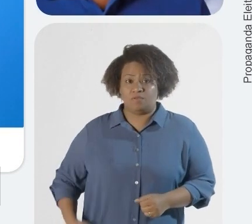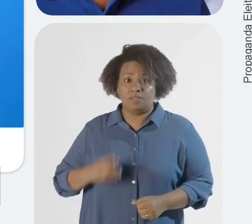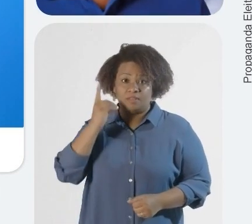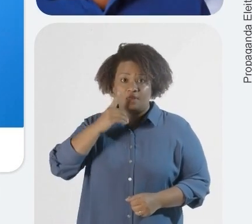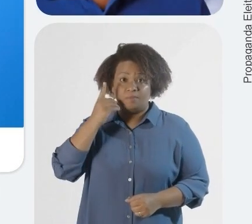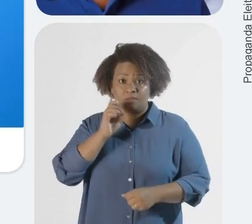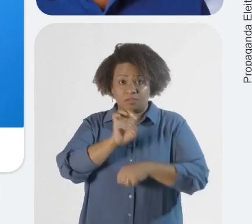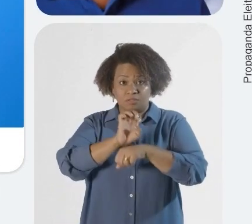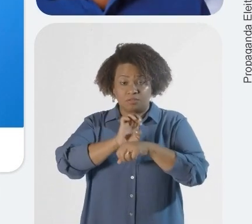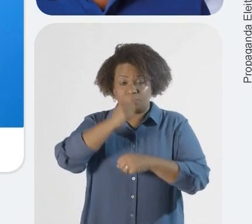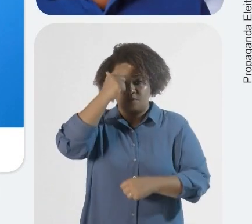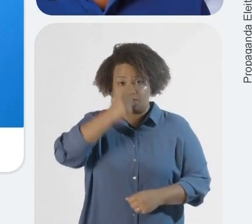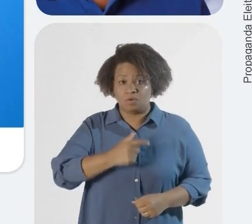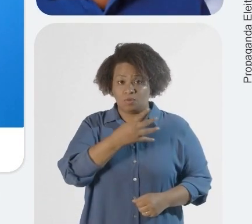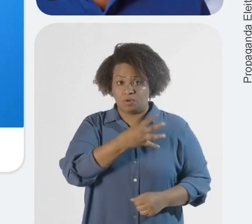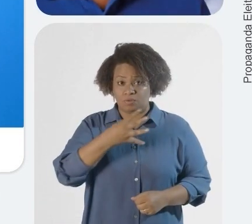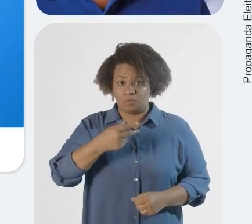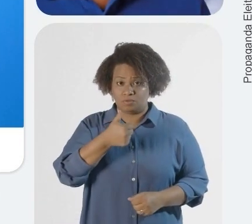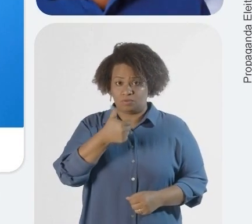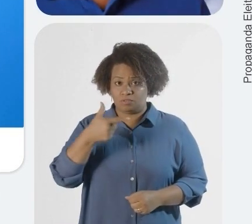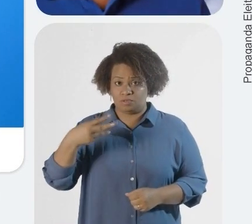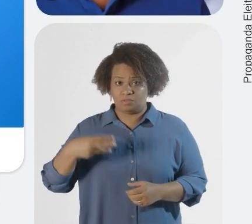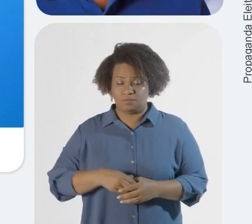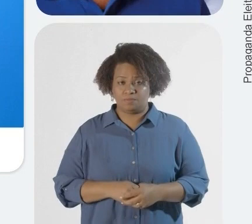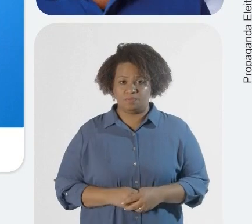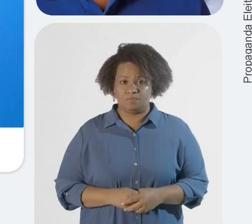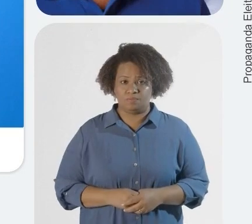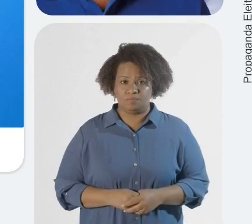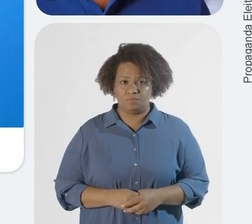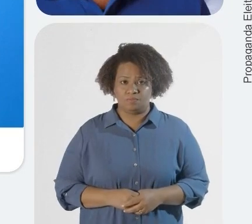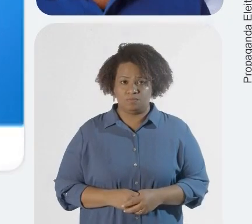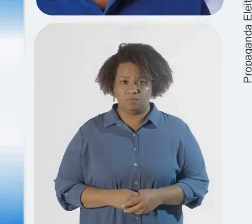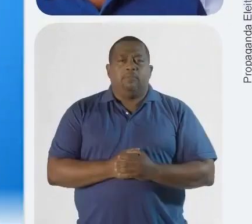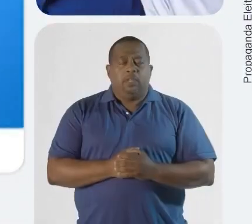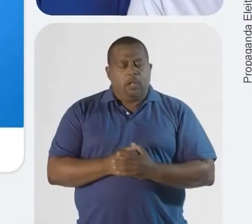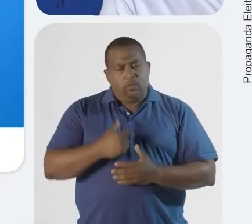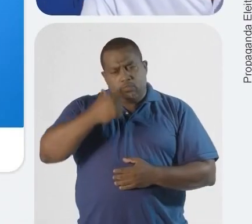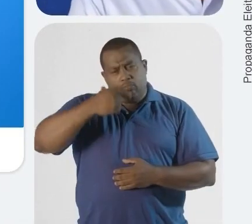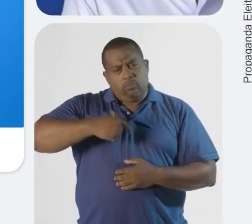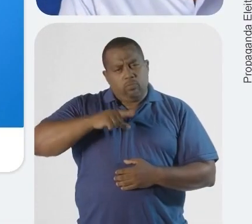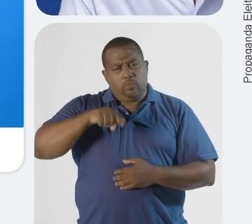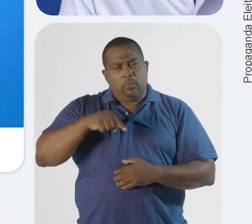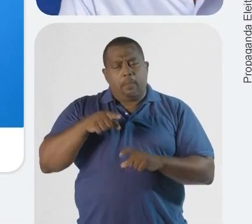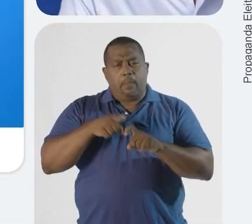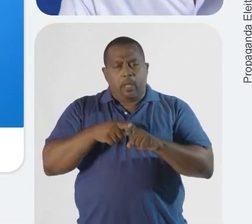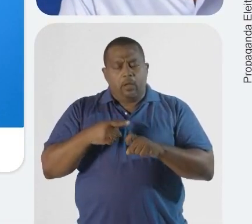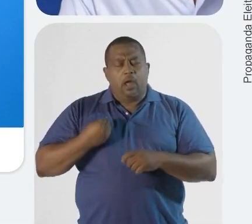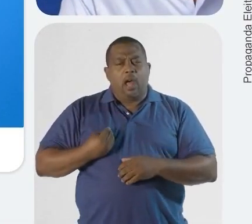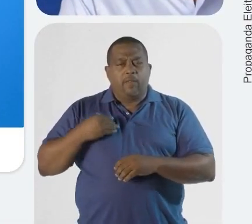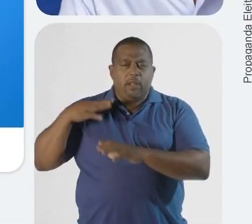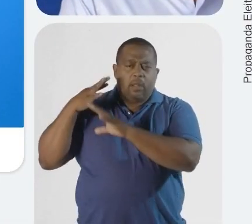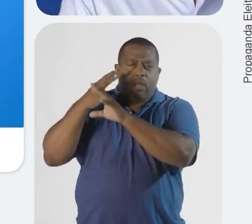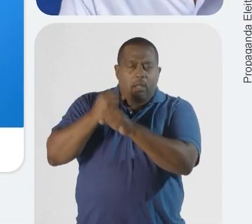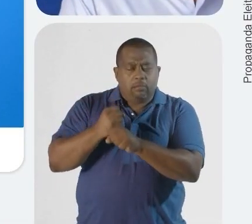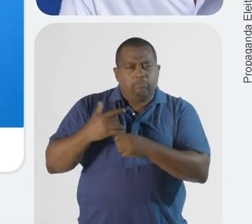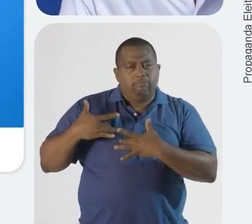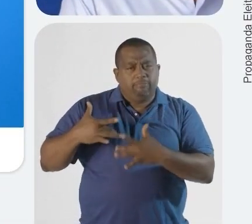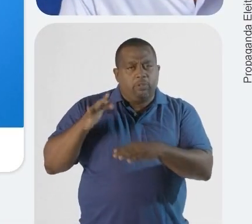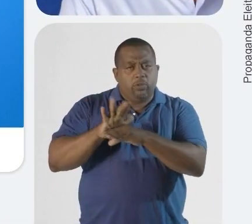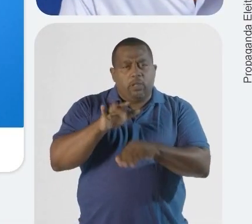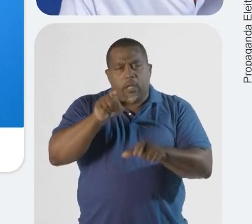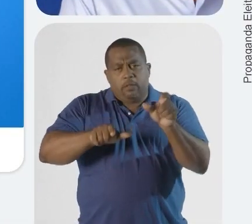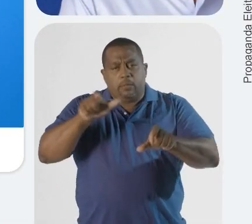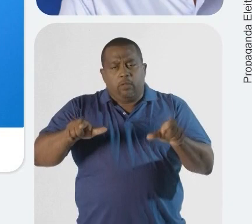governador. Para a deputada estadual, Luciano Simões, 44, 1, 2, 3. Sou médico e tenho uma vida dedicada a cuidar das